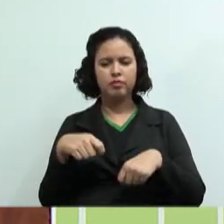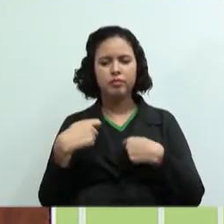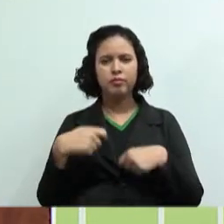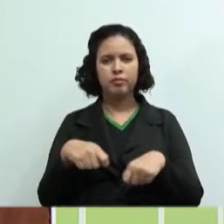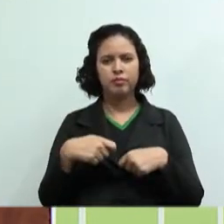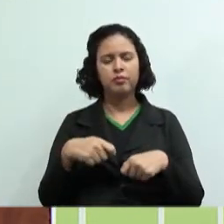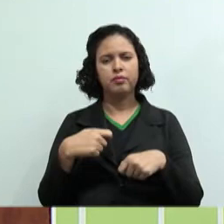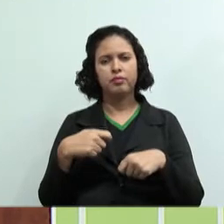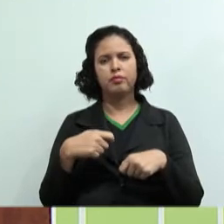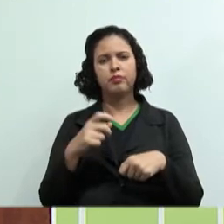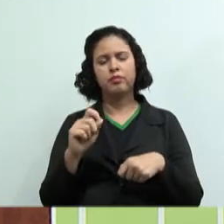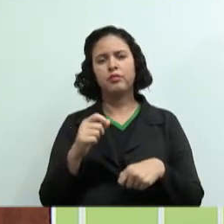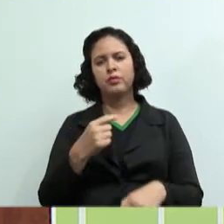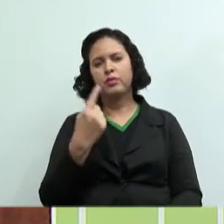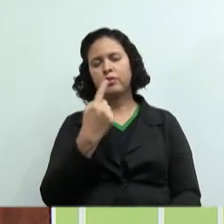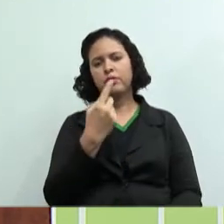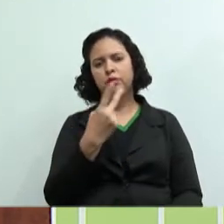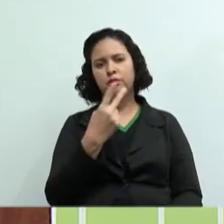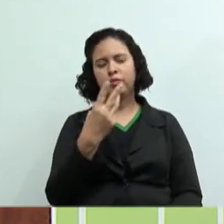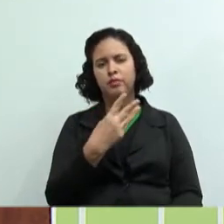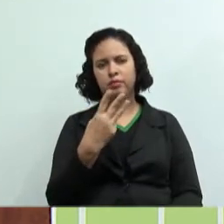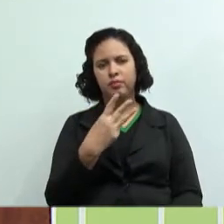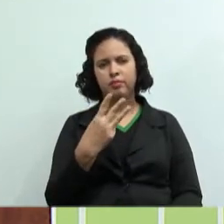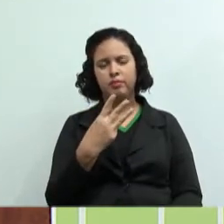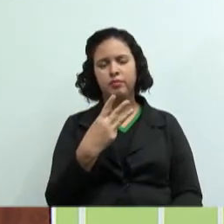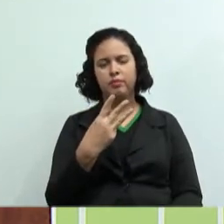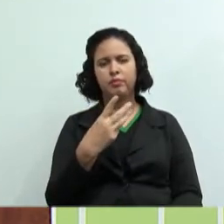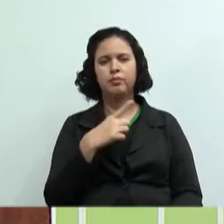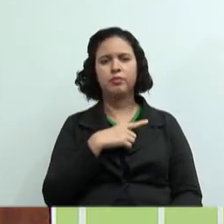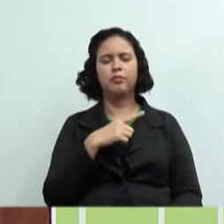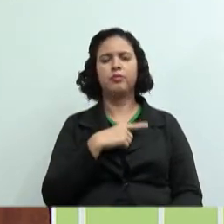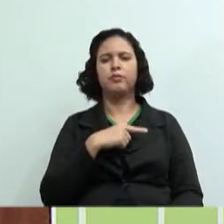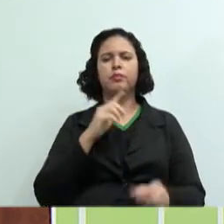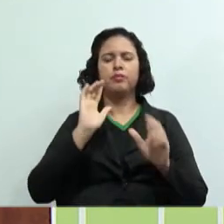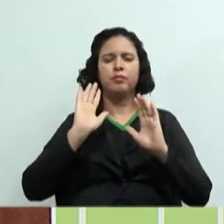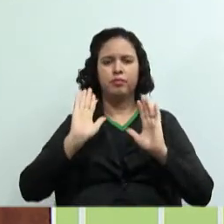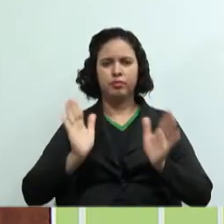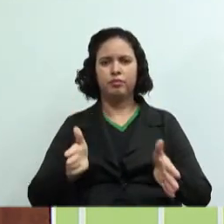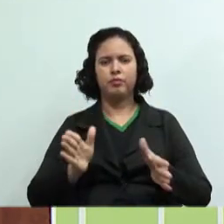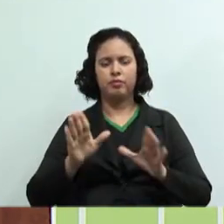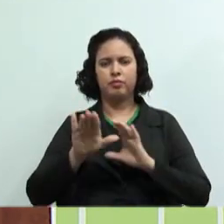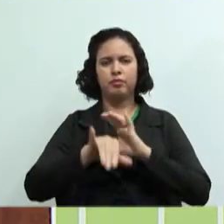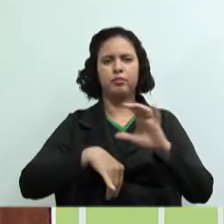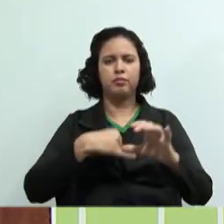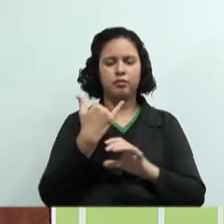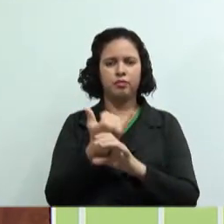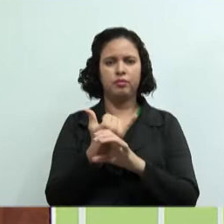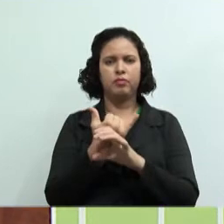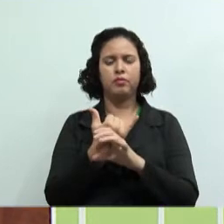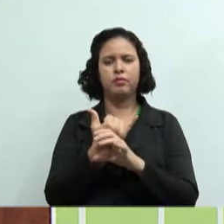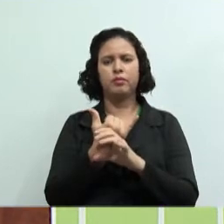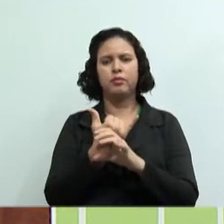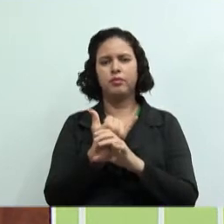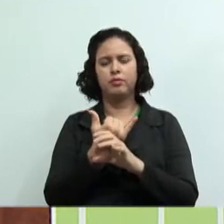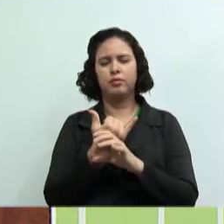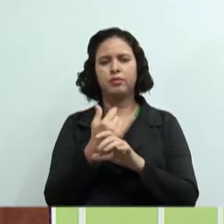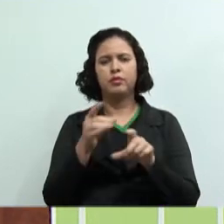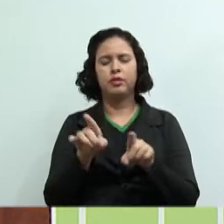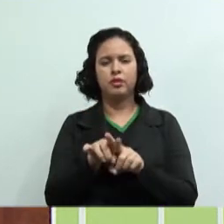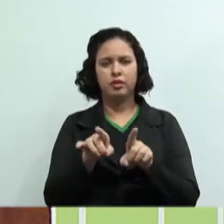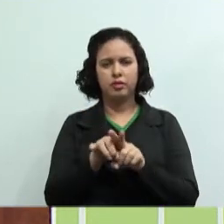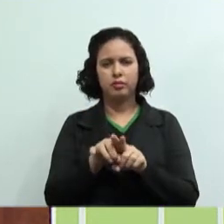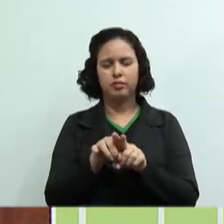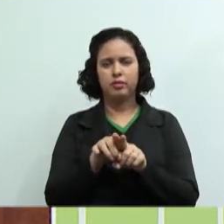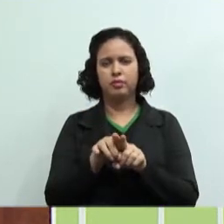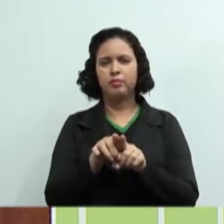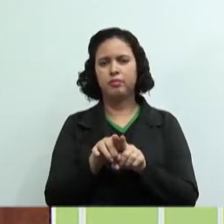alunos as aulas 1, 2 e 3 Que já estão disponíveis no YouTube, eu coloquei no mural, então vocês não precisam